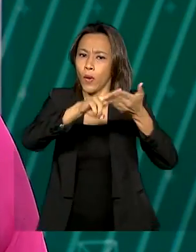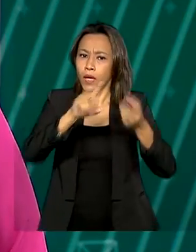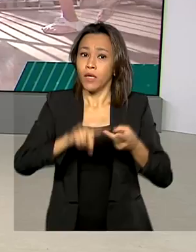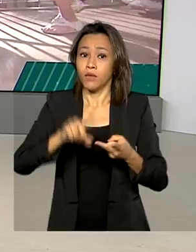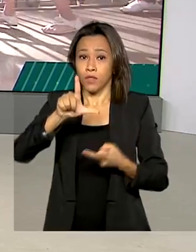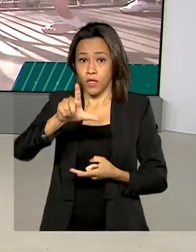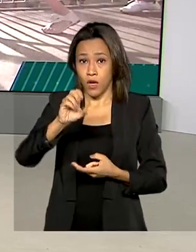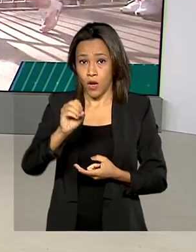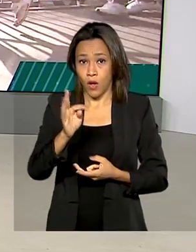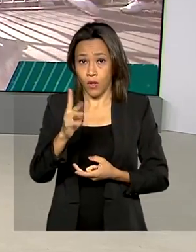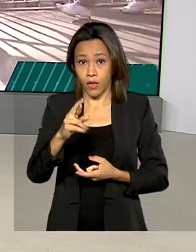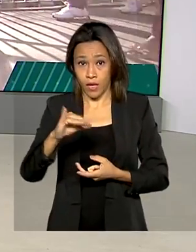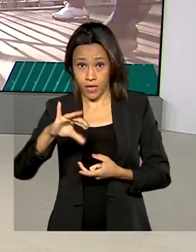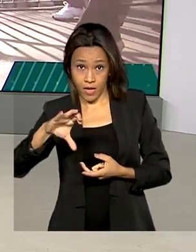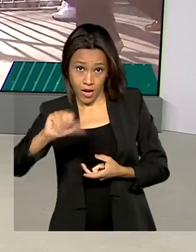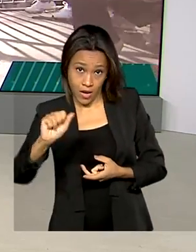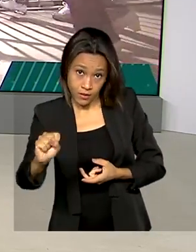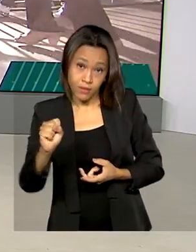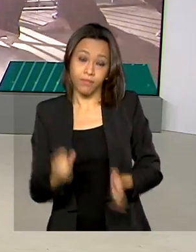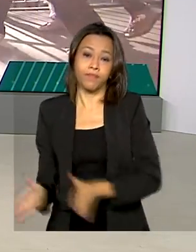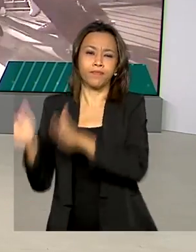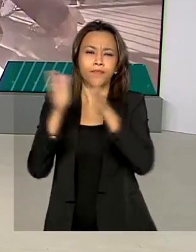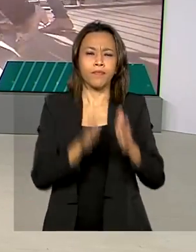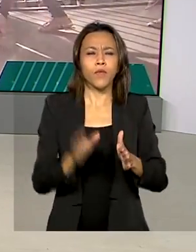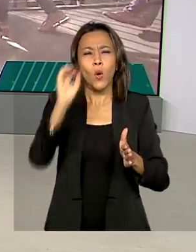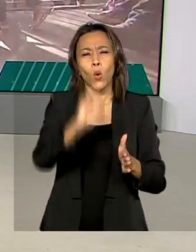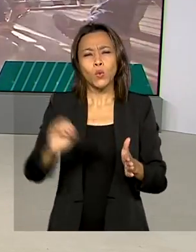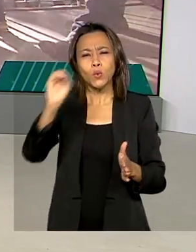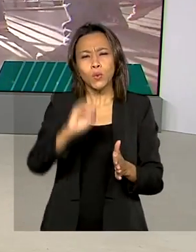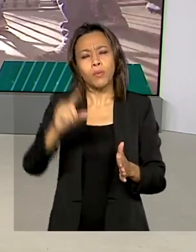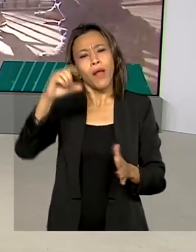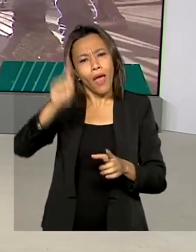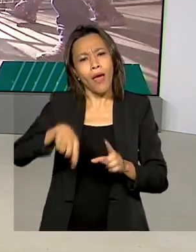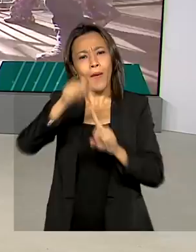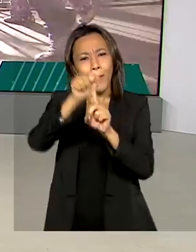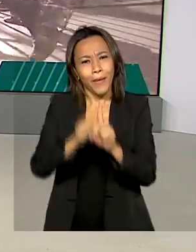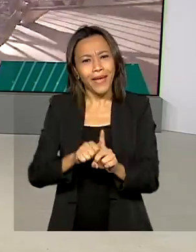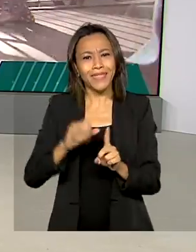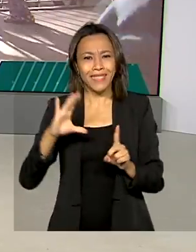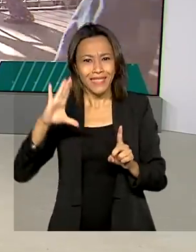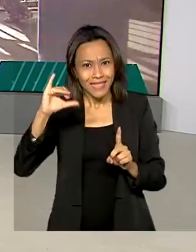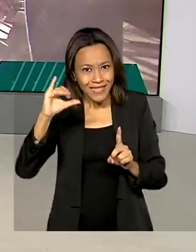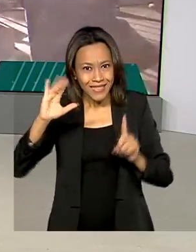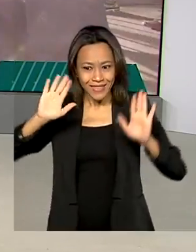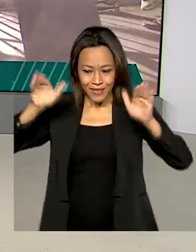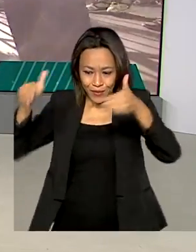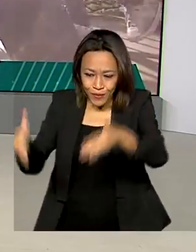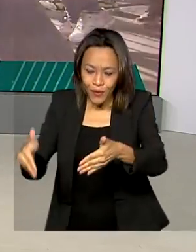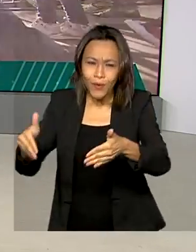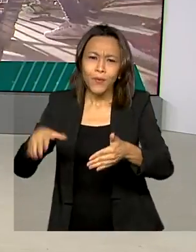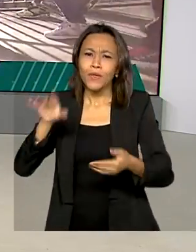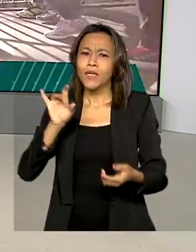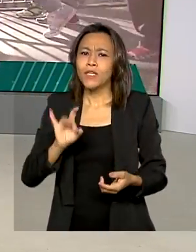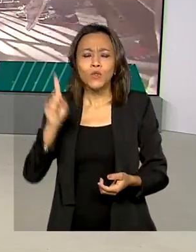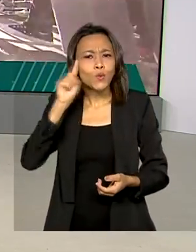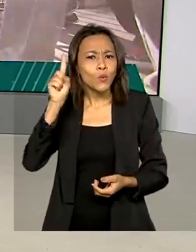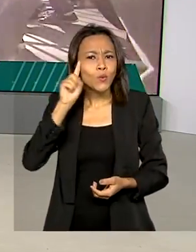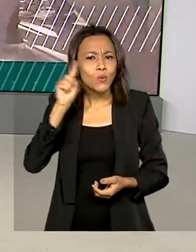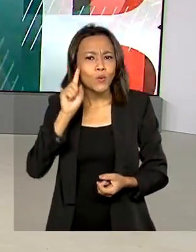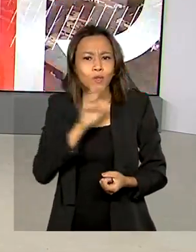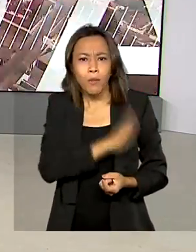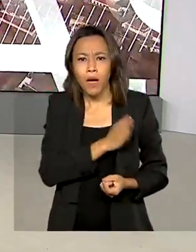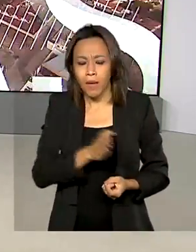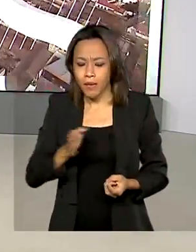lotéricas. Outubro é um mês dedicado à ciência no país e todos os dias uma instituição vinculada ao